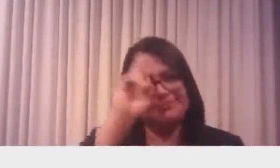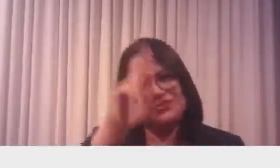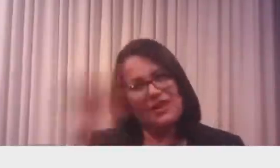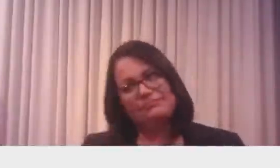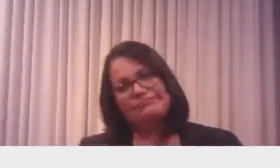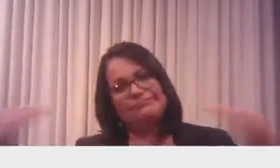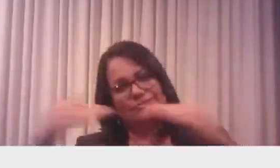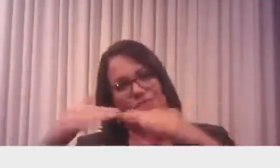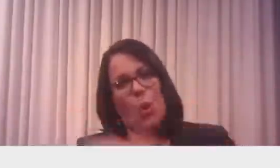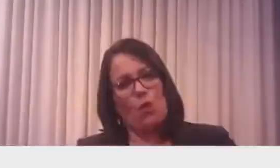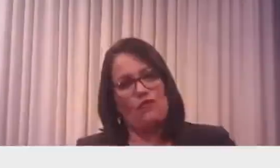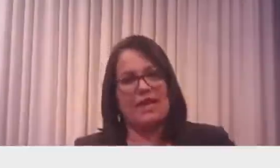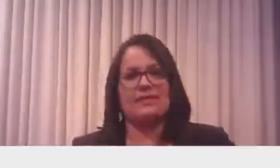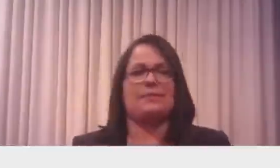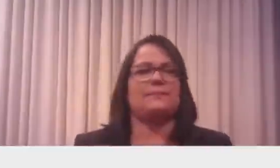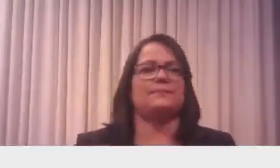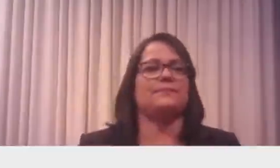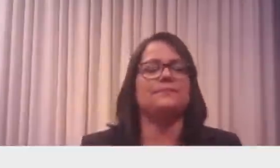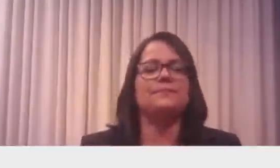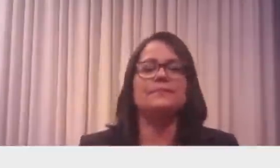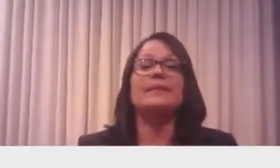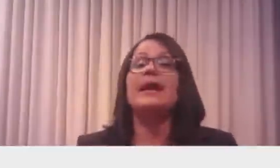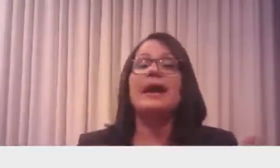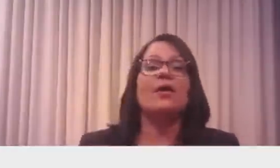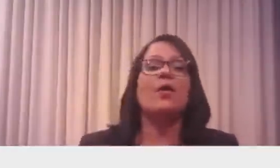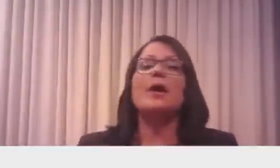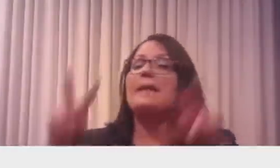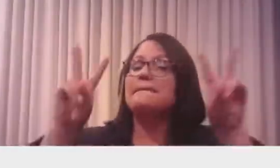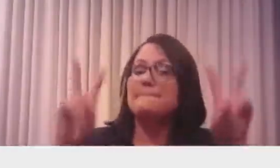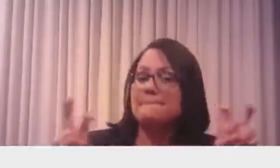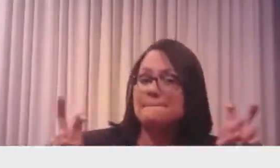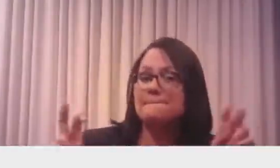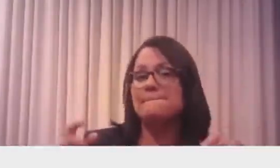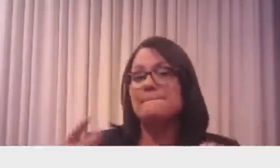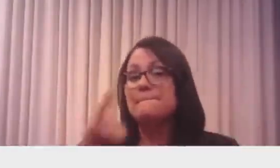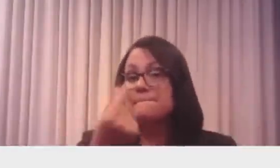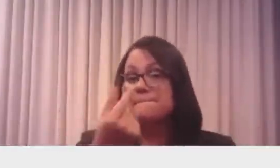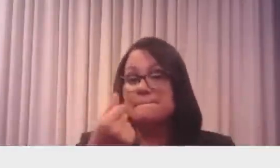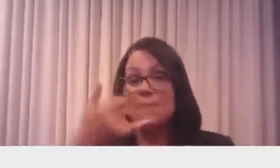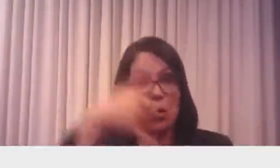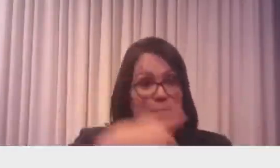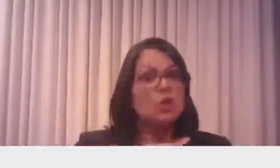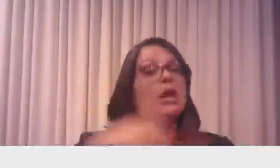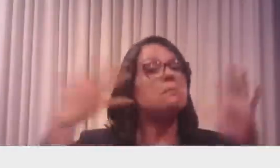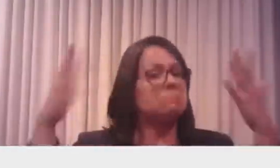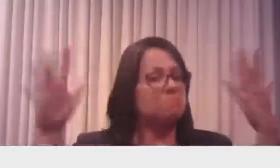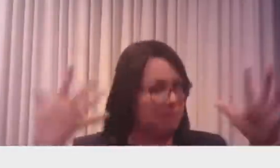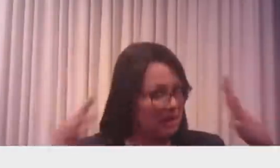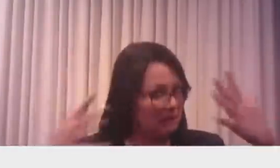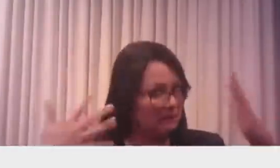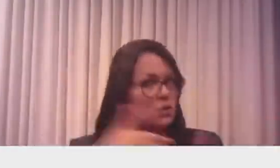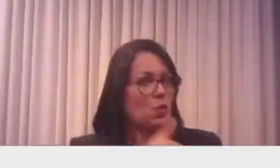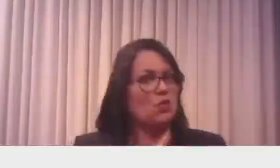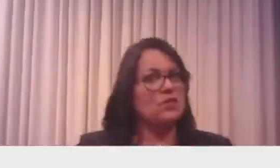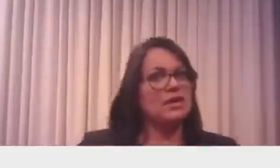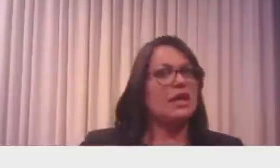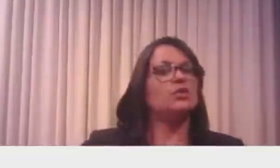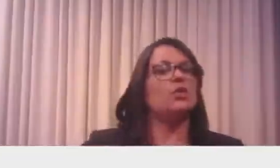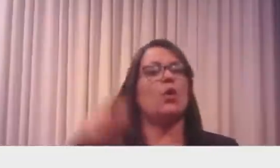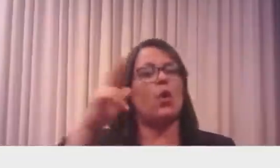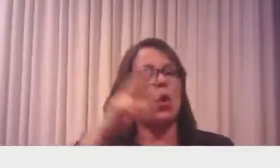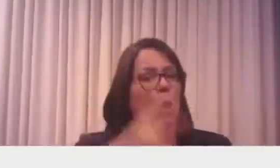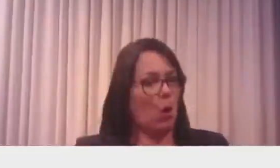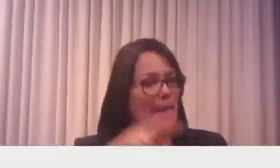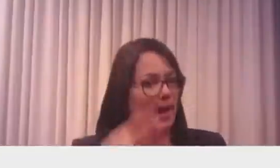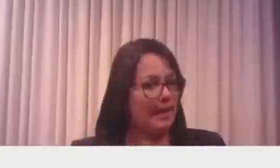Brasil, né? Parabenizar aqui o governador Denário, lá do Mato Grosso, lá de Roraima e também o